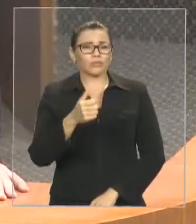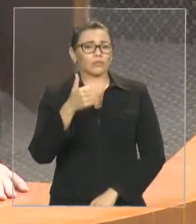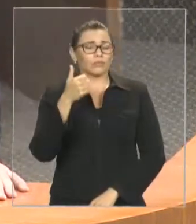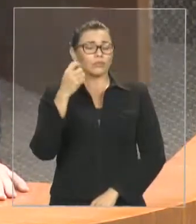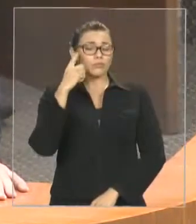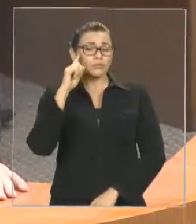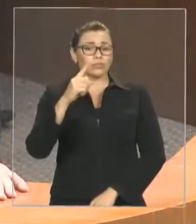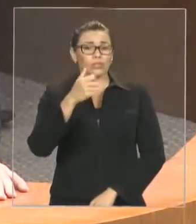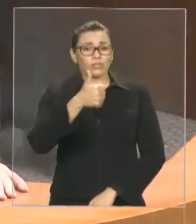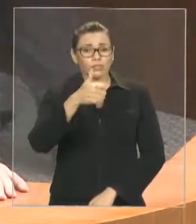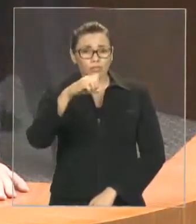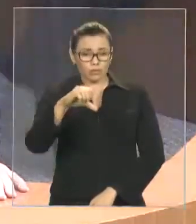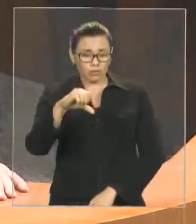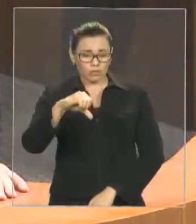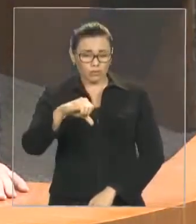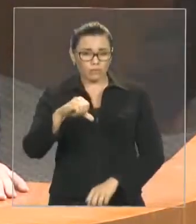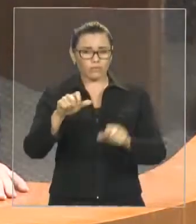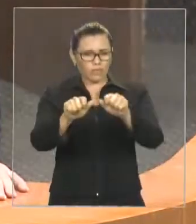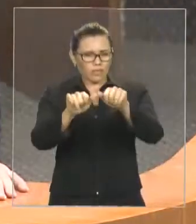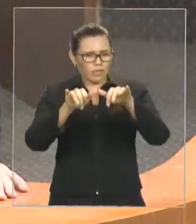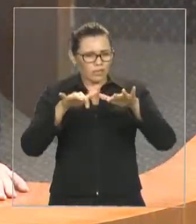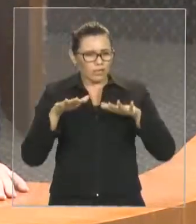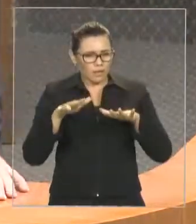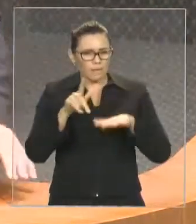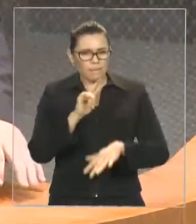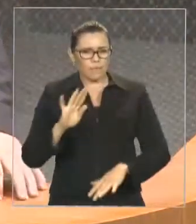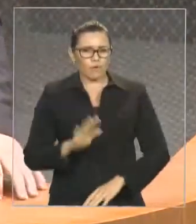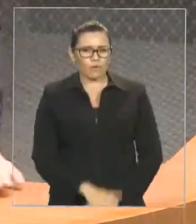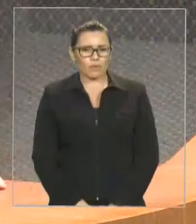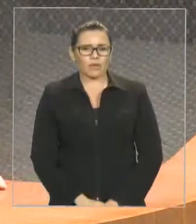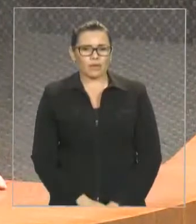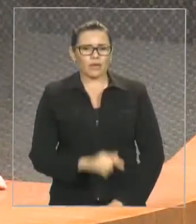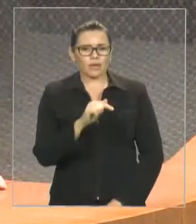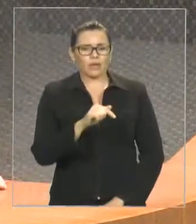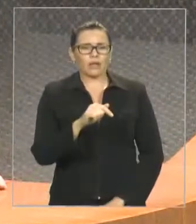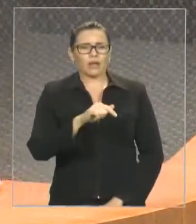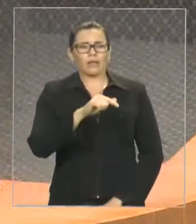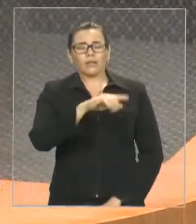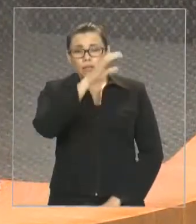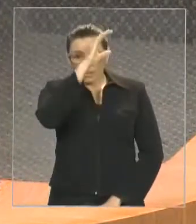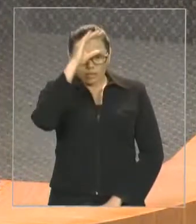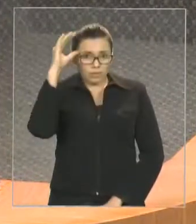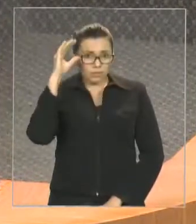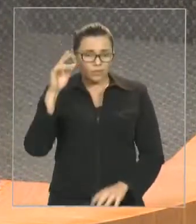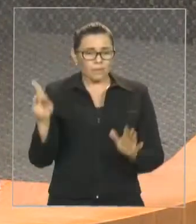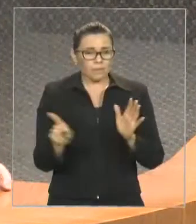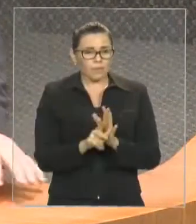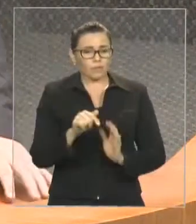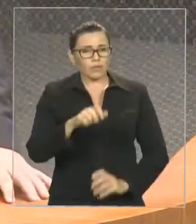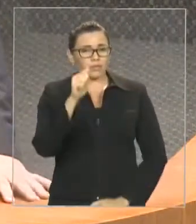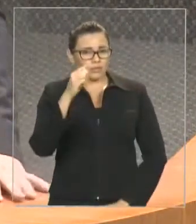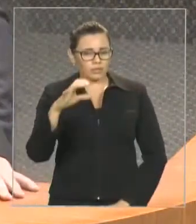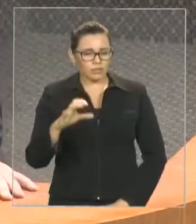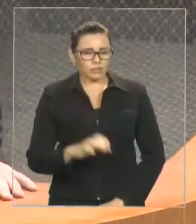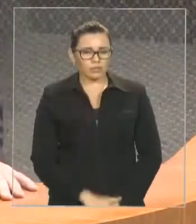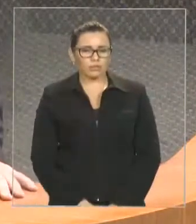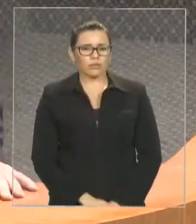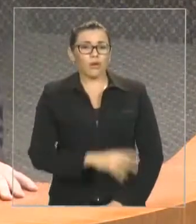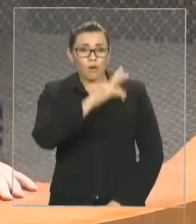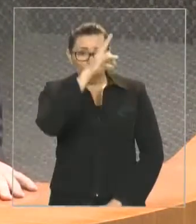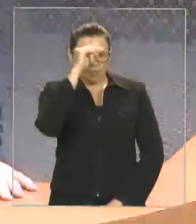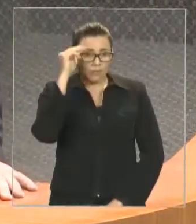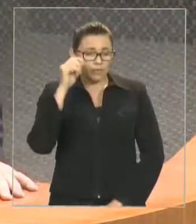essa audiência pública de 8h30 às 12h, no prédio da Câmara Municipal daquela cidade, com a participação do prefeito